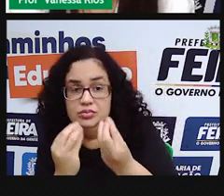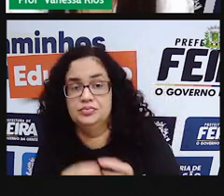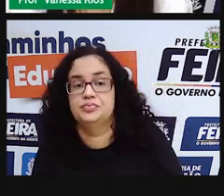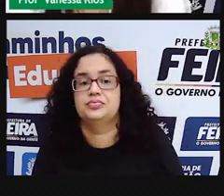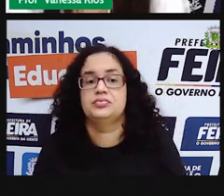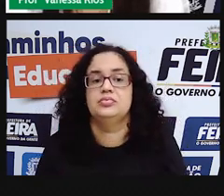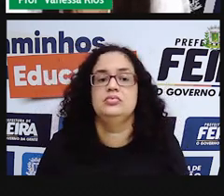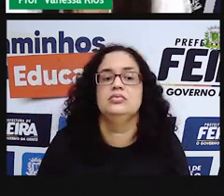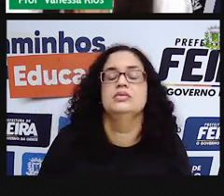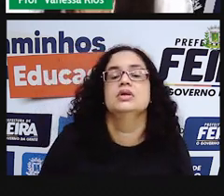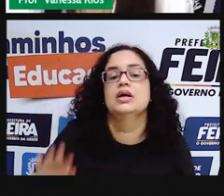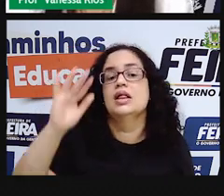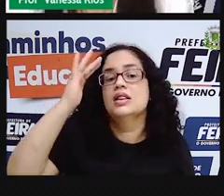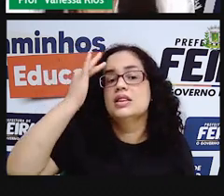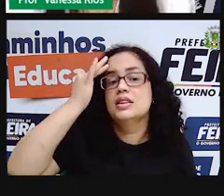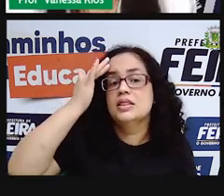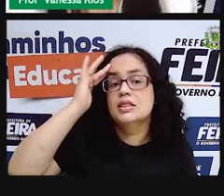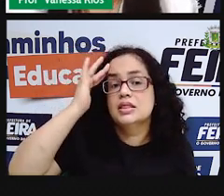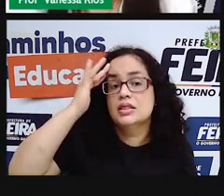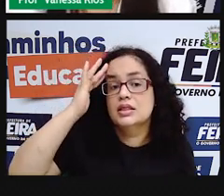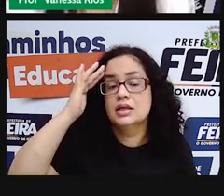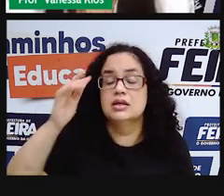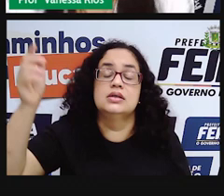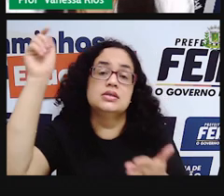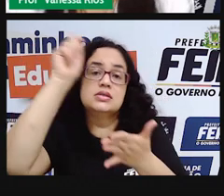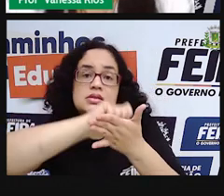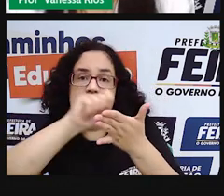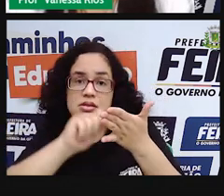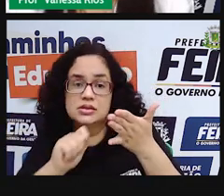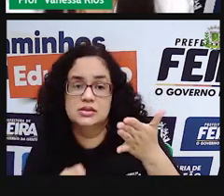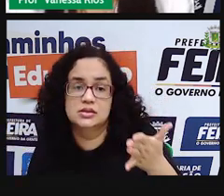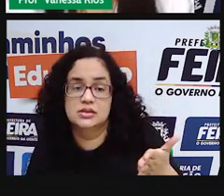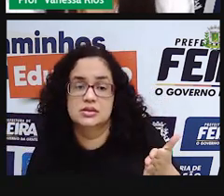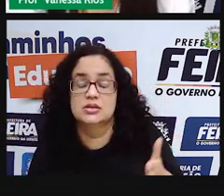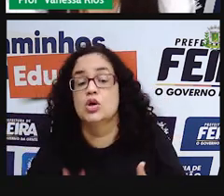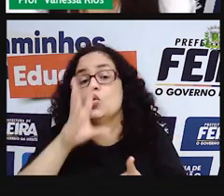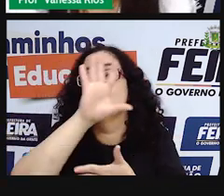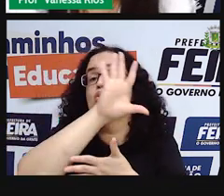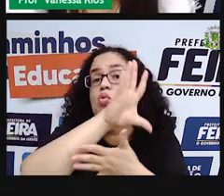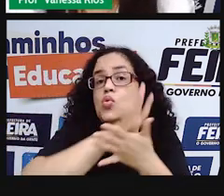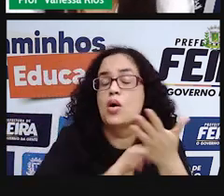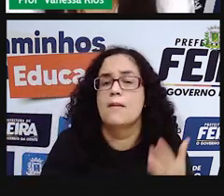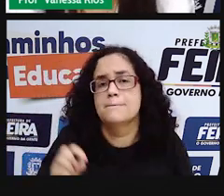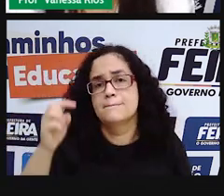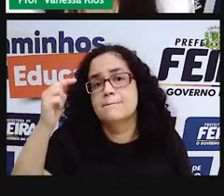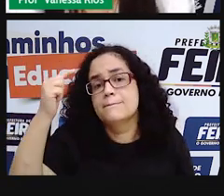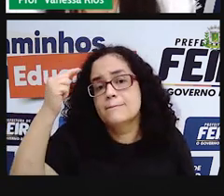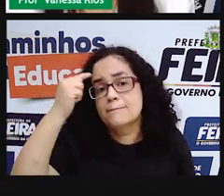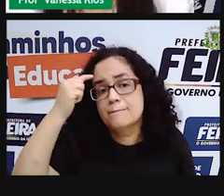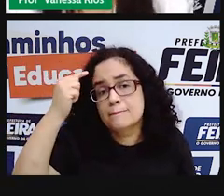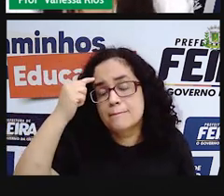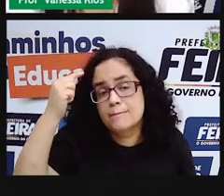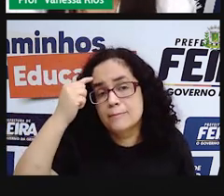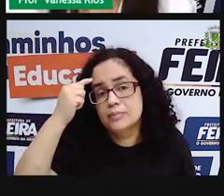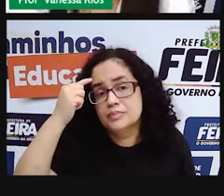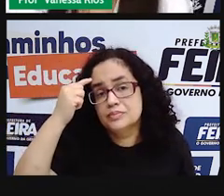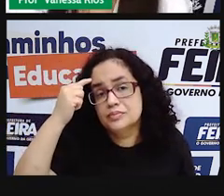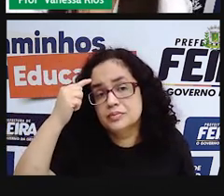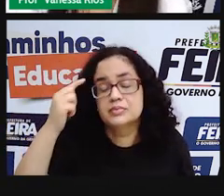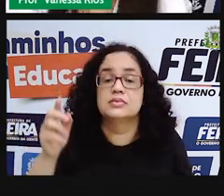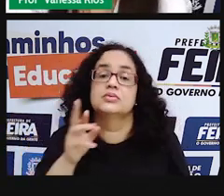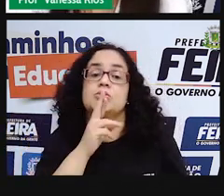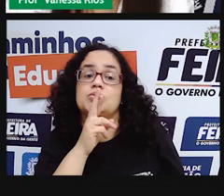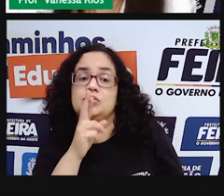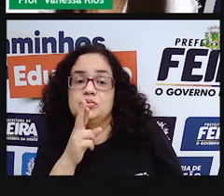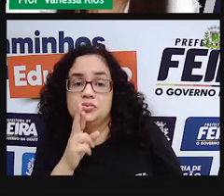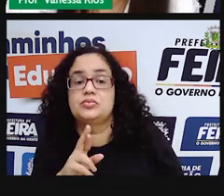tentar, assim, aí, ó, escrever, tentar, assim, anotar ou pelo menos pensar em hipóteses de resultados.